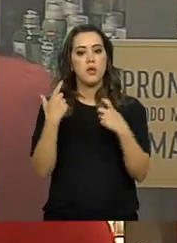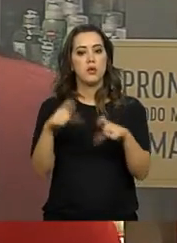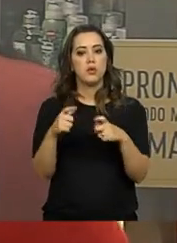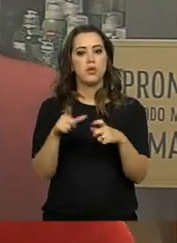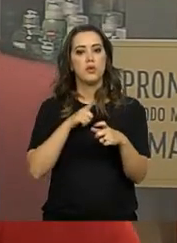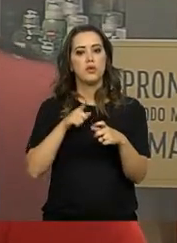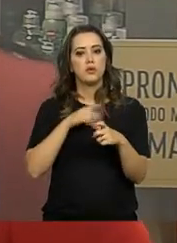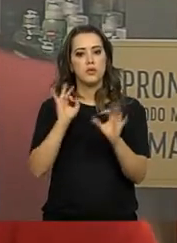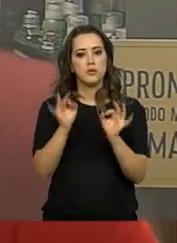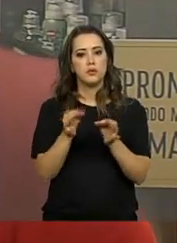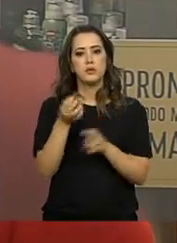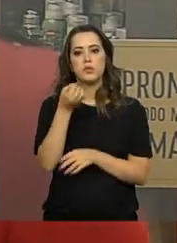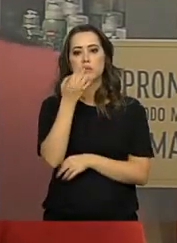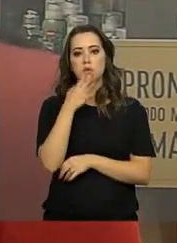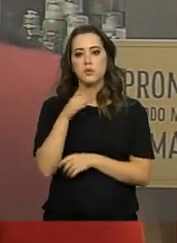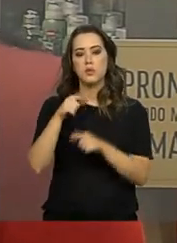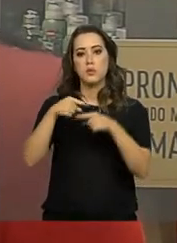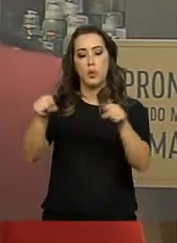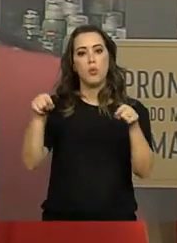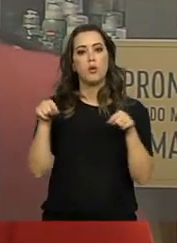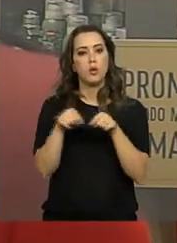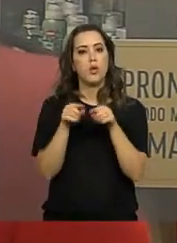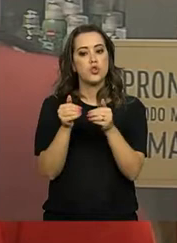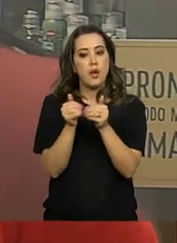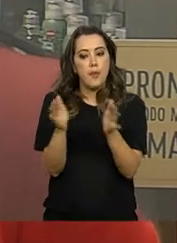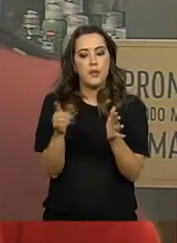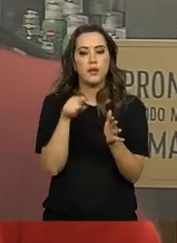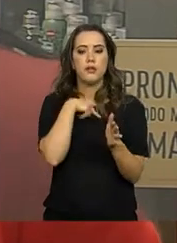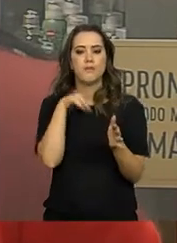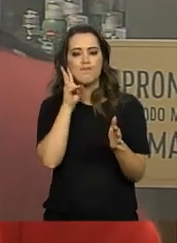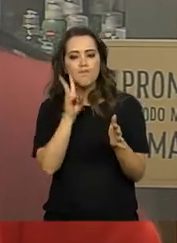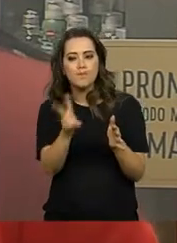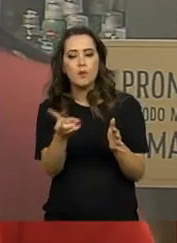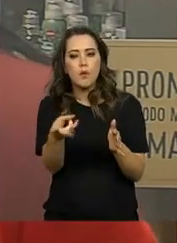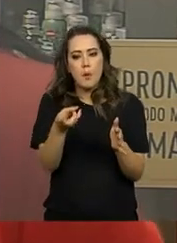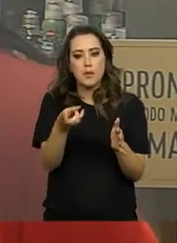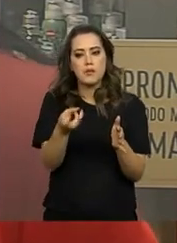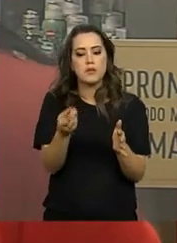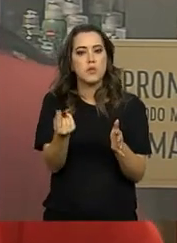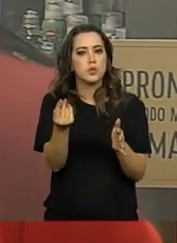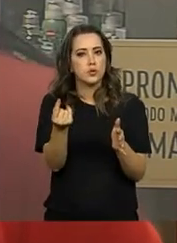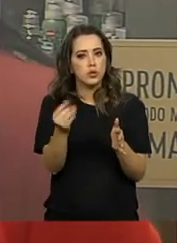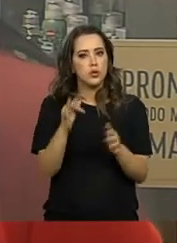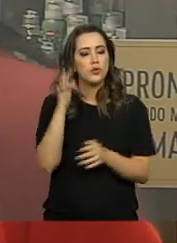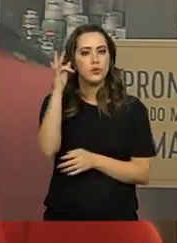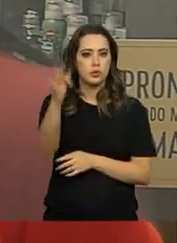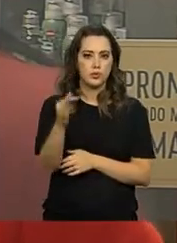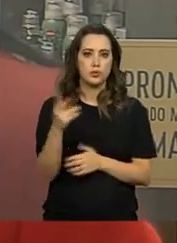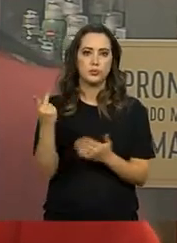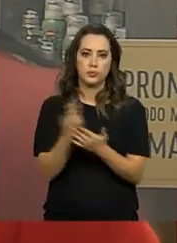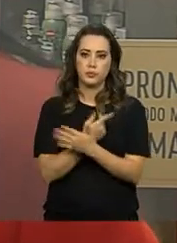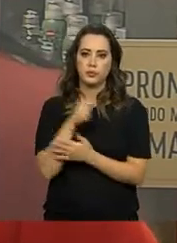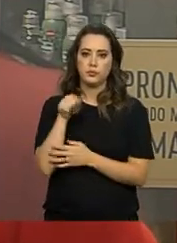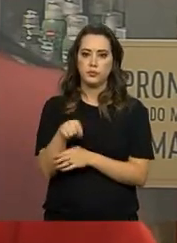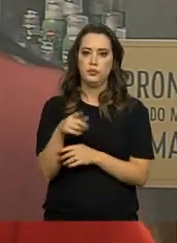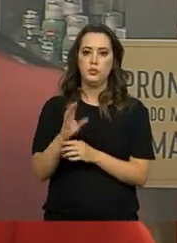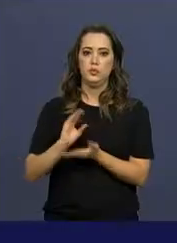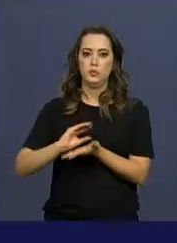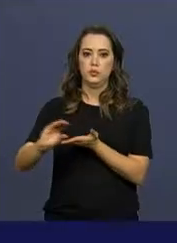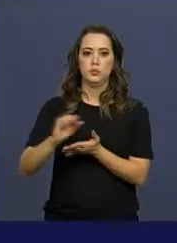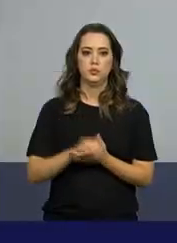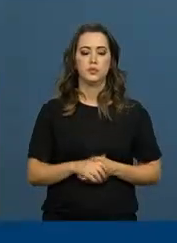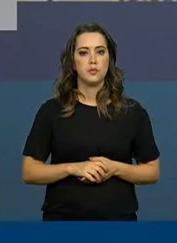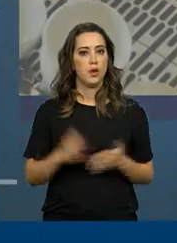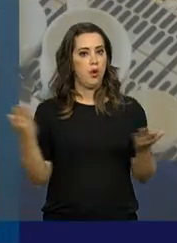favorece a escolha da franquia. E também a questão de ter uma previsibilidade quanto ao retorno financeiro em que é feito para esse investimento.